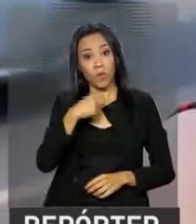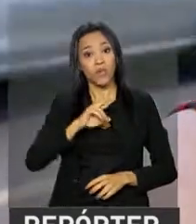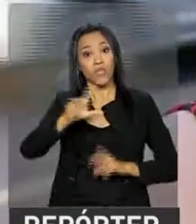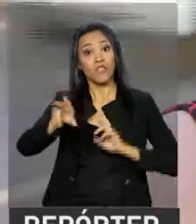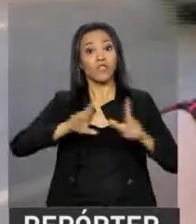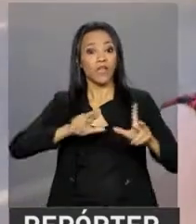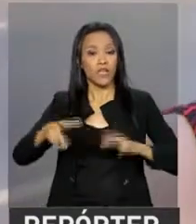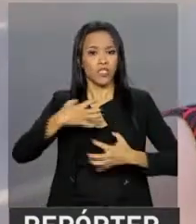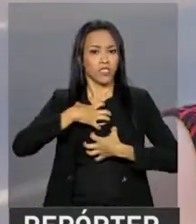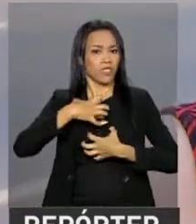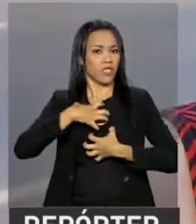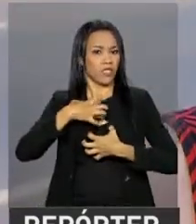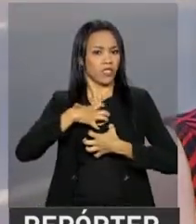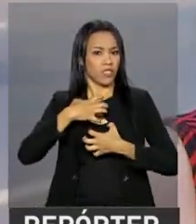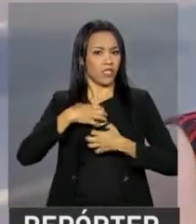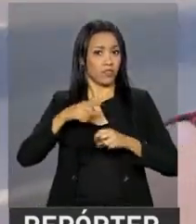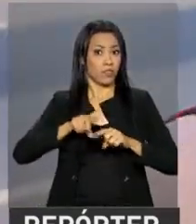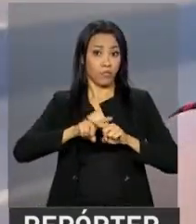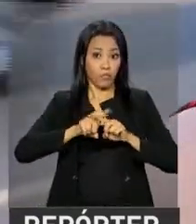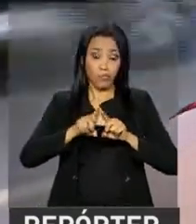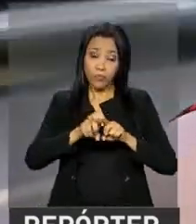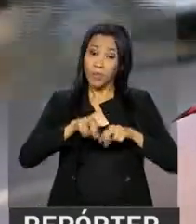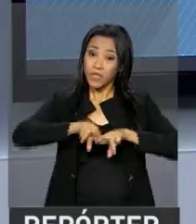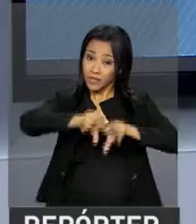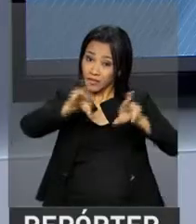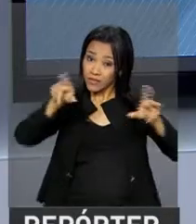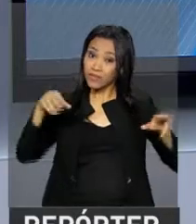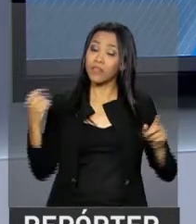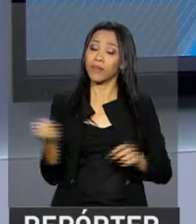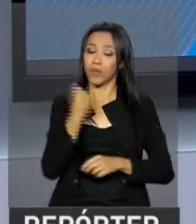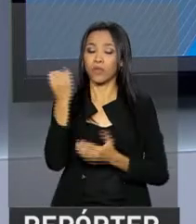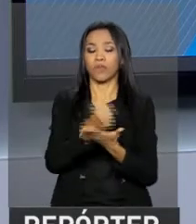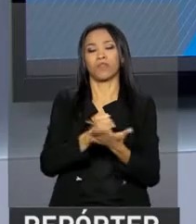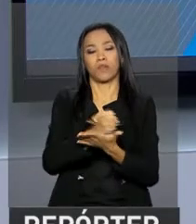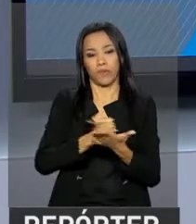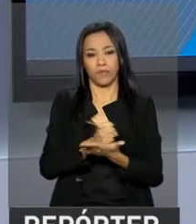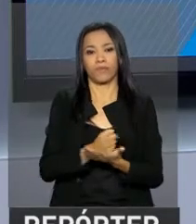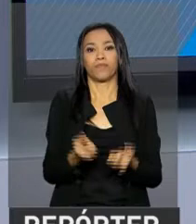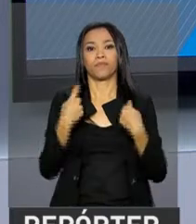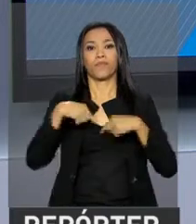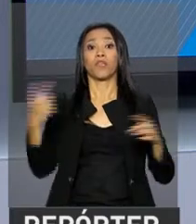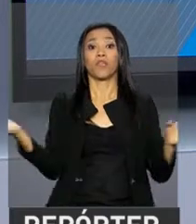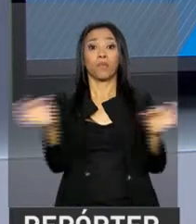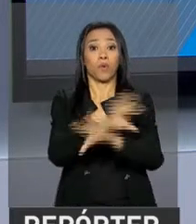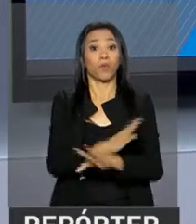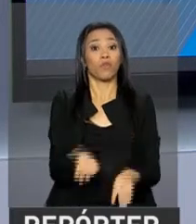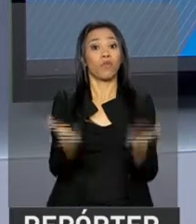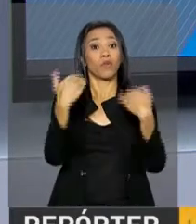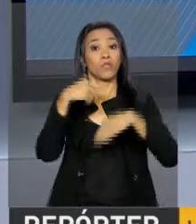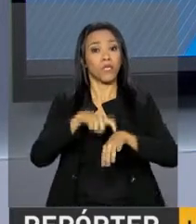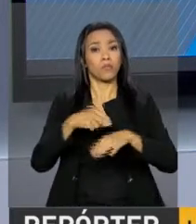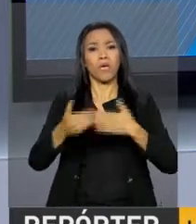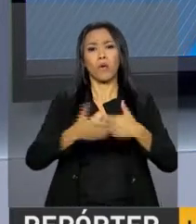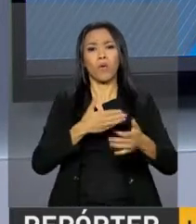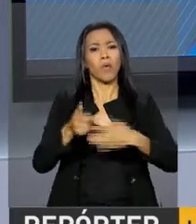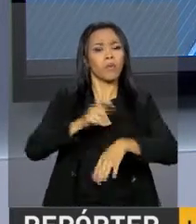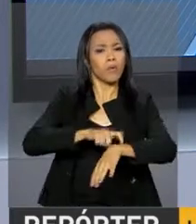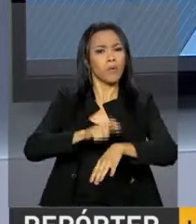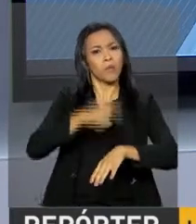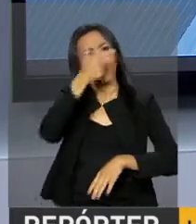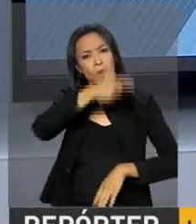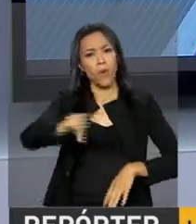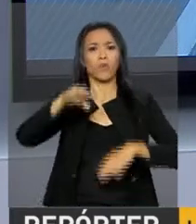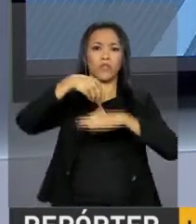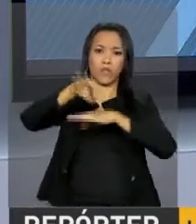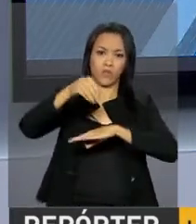por isso a variedade é essencial para o nosso tratamento. E o repórter NBR fica por aqui. Voltamos a qualquer momento com